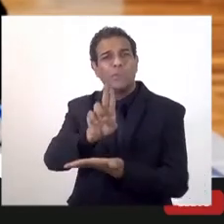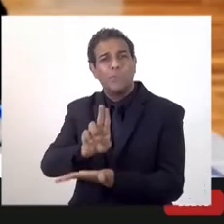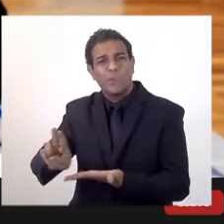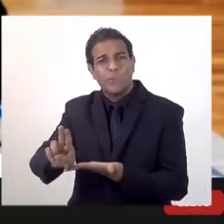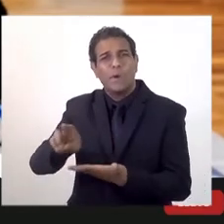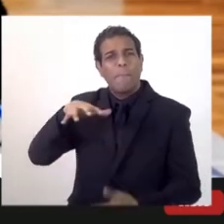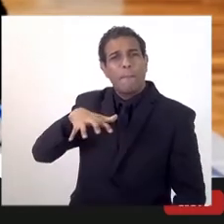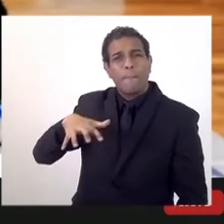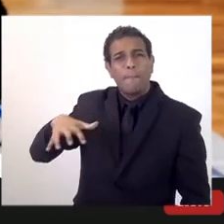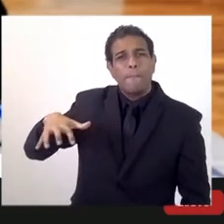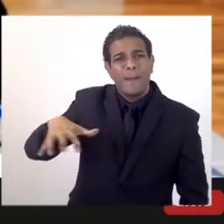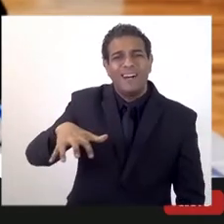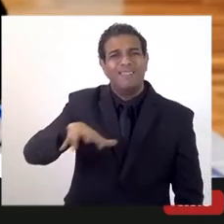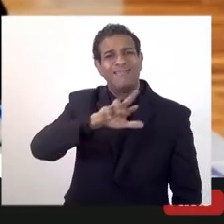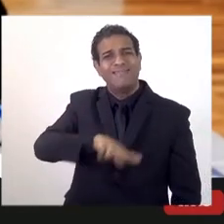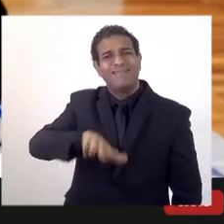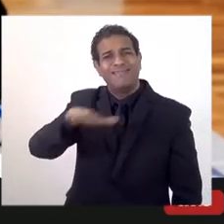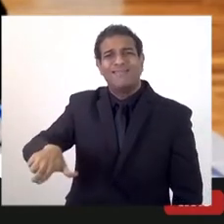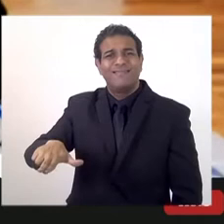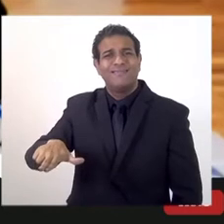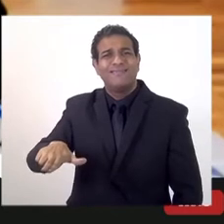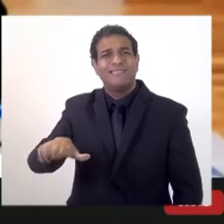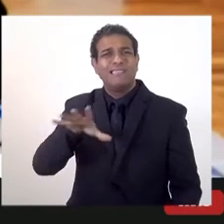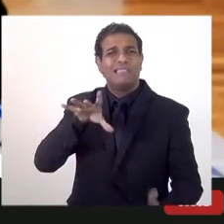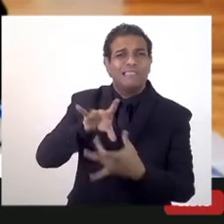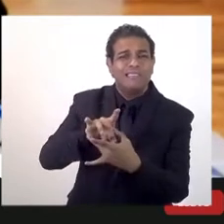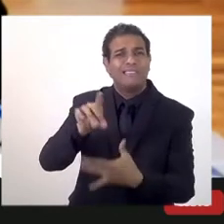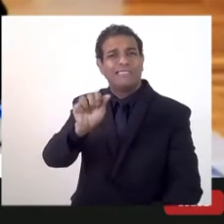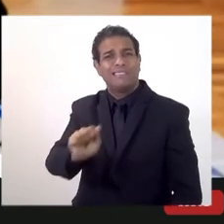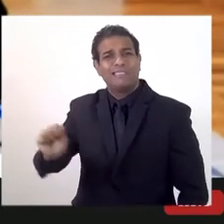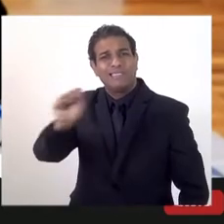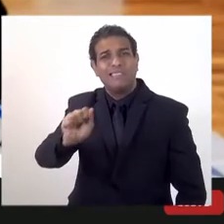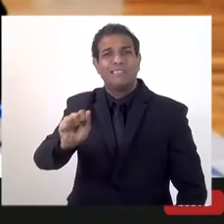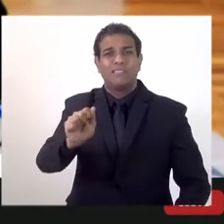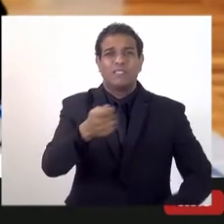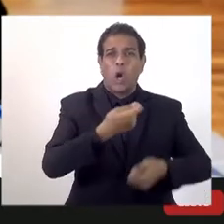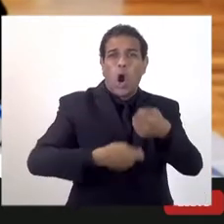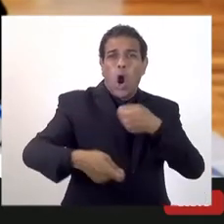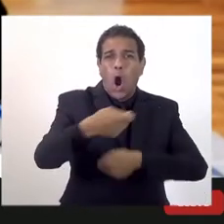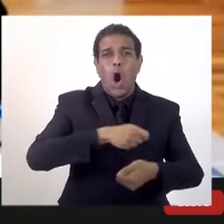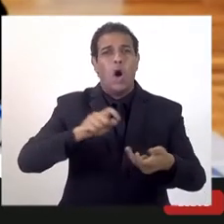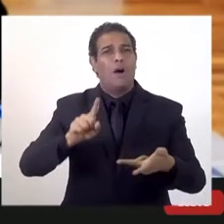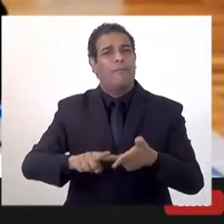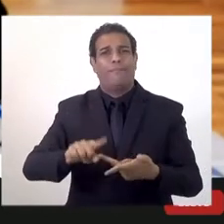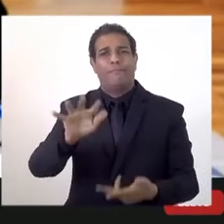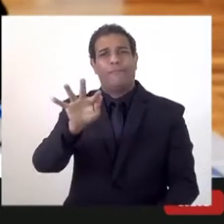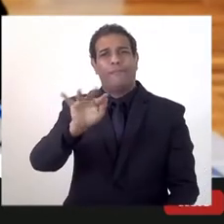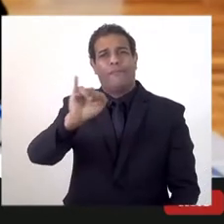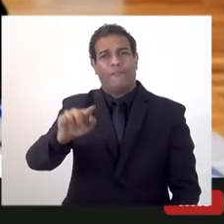setores, as associações, associação comercial, Fijan,